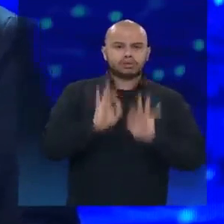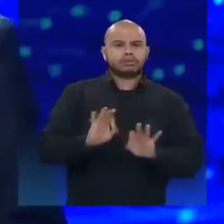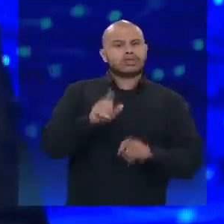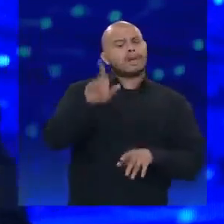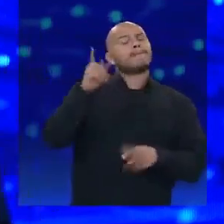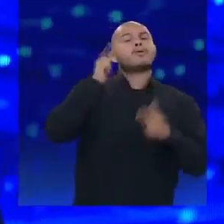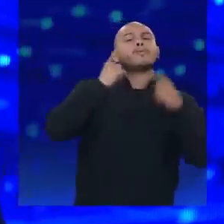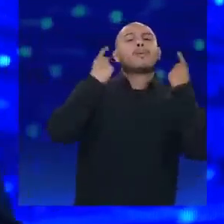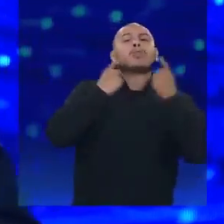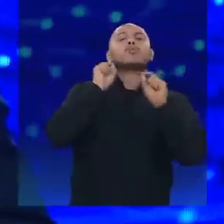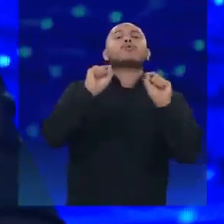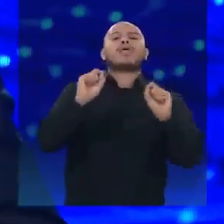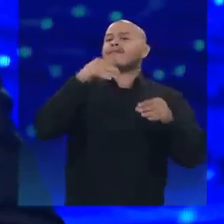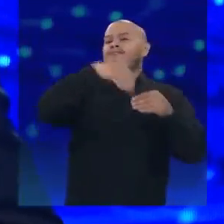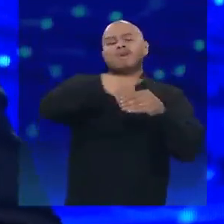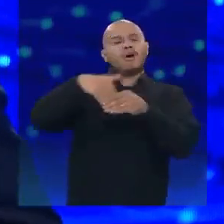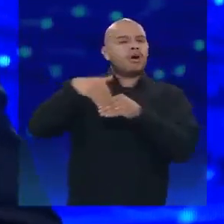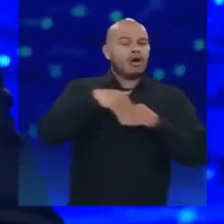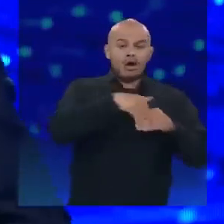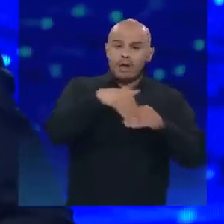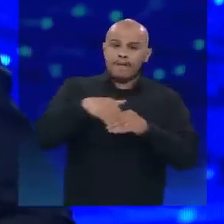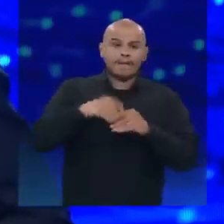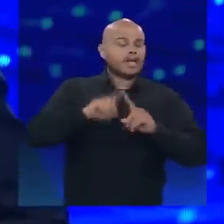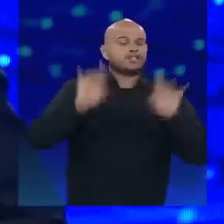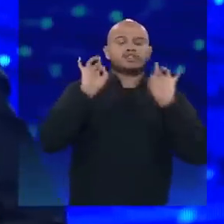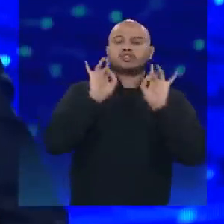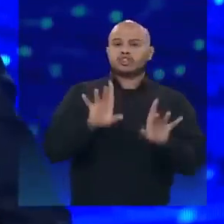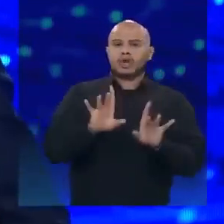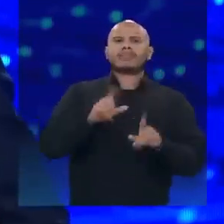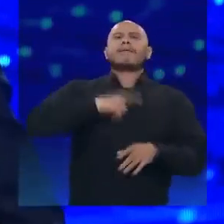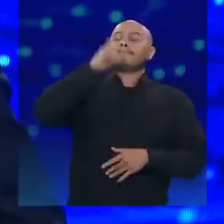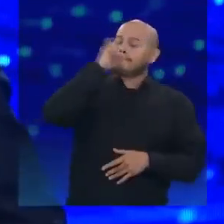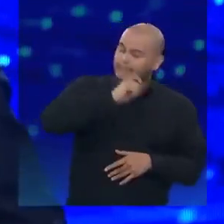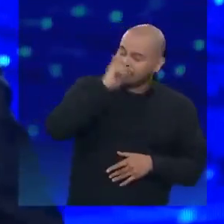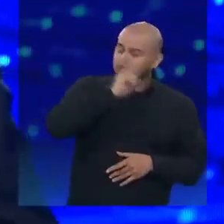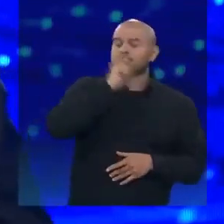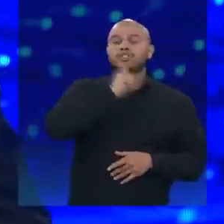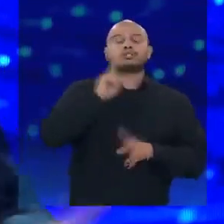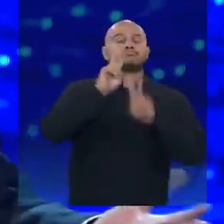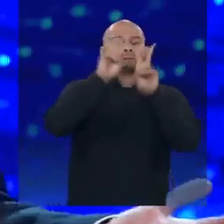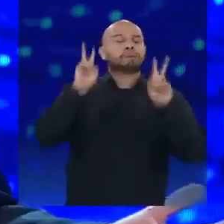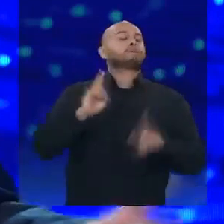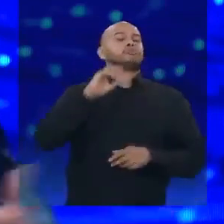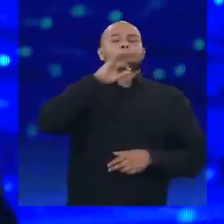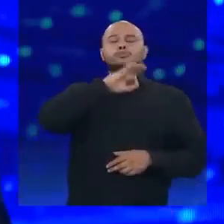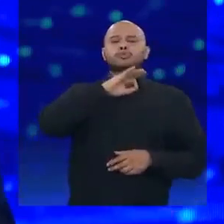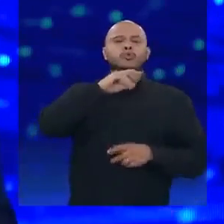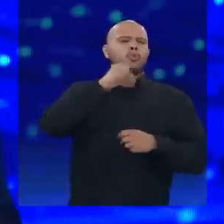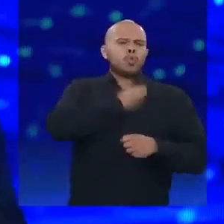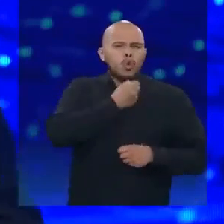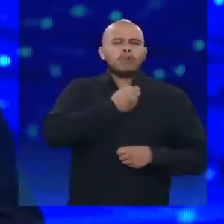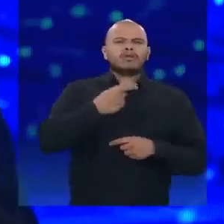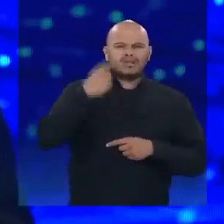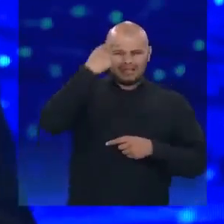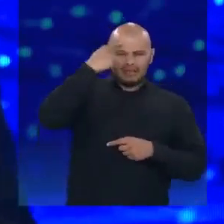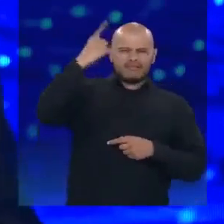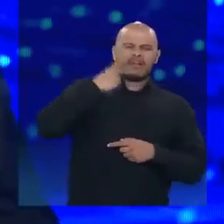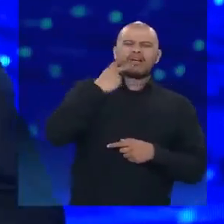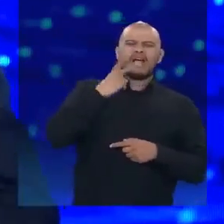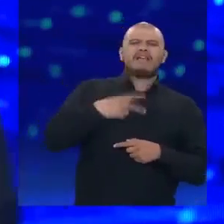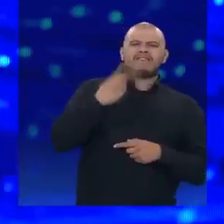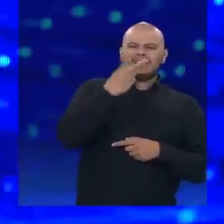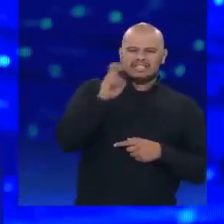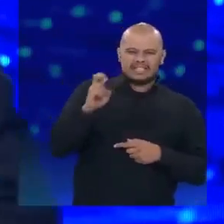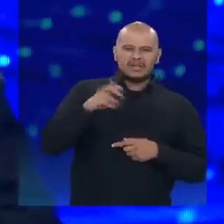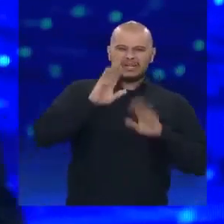votos, apenas votos, mas nada além disso. Mentindo sobre números. Lembra quando dizia que tinha 25 milhões de crianças abandonadas no Brasil?